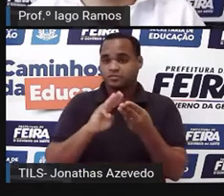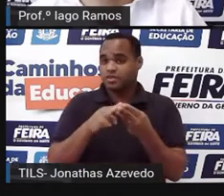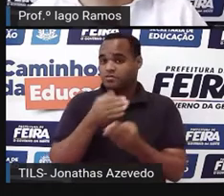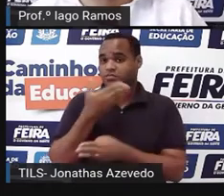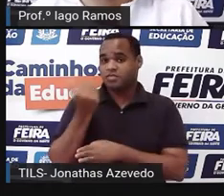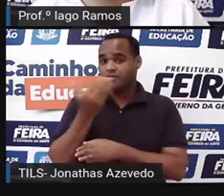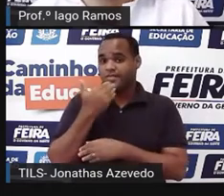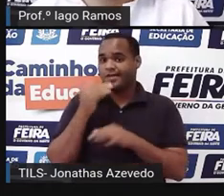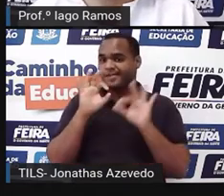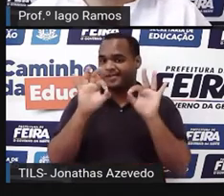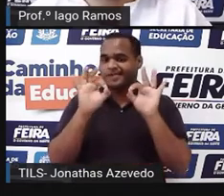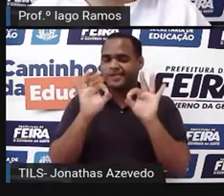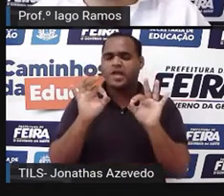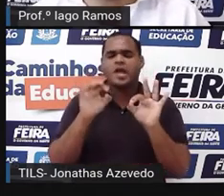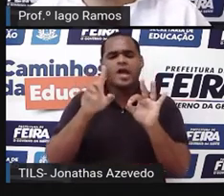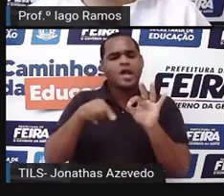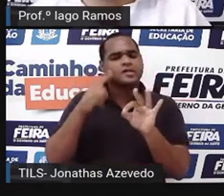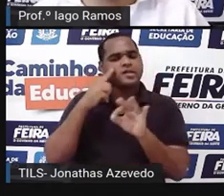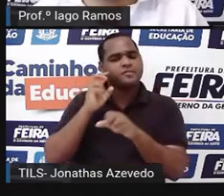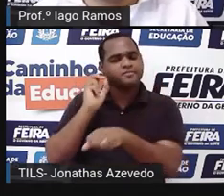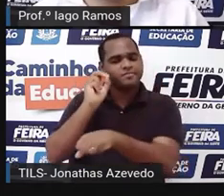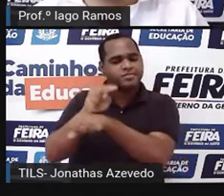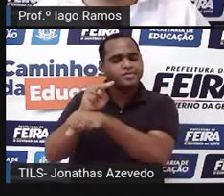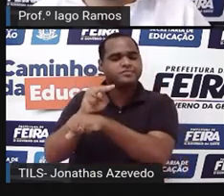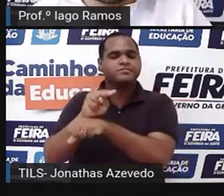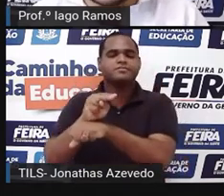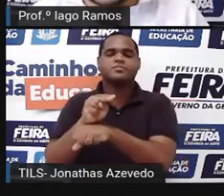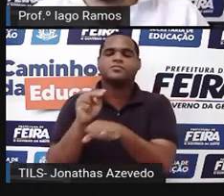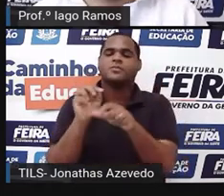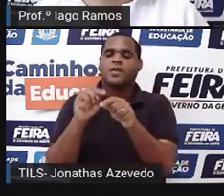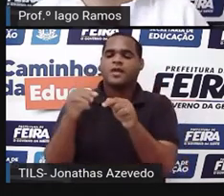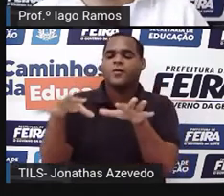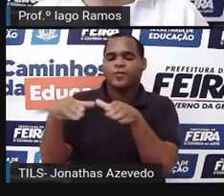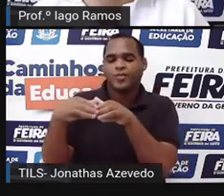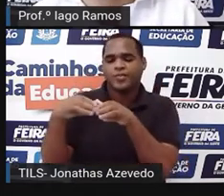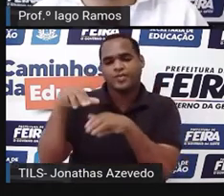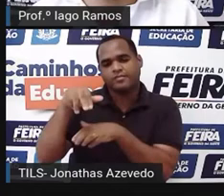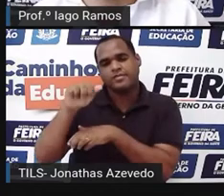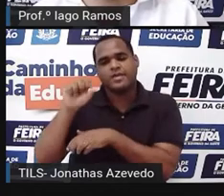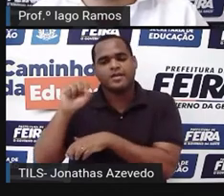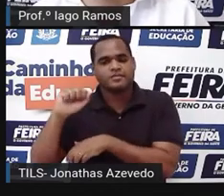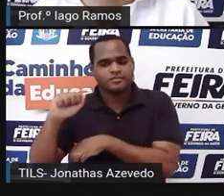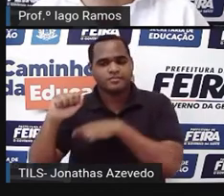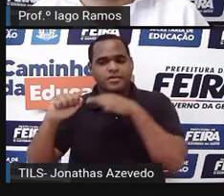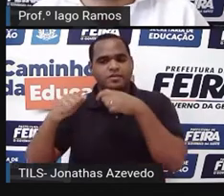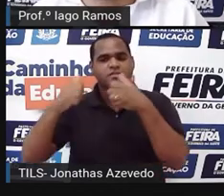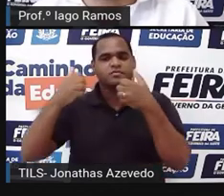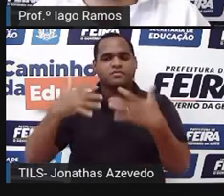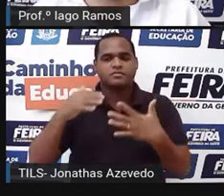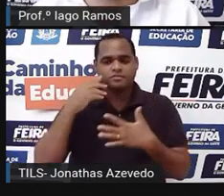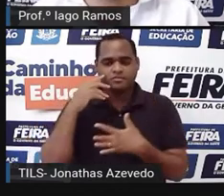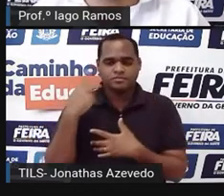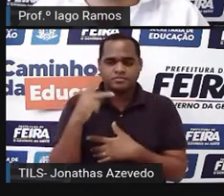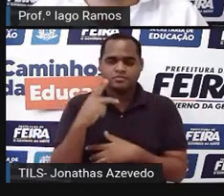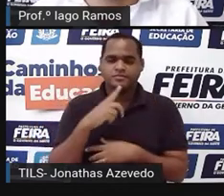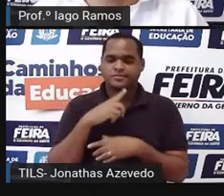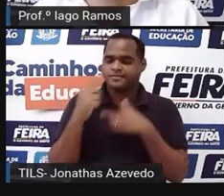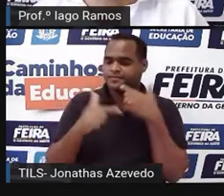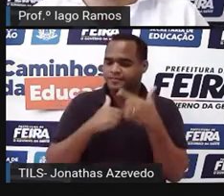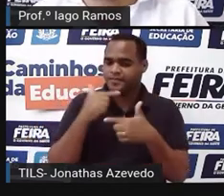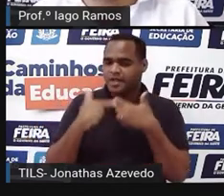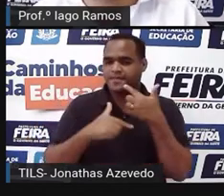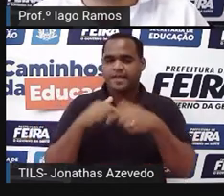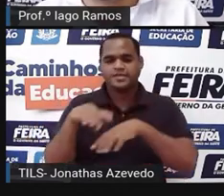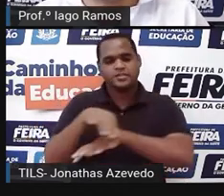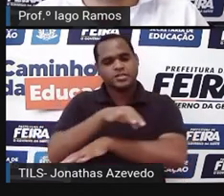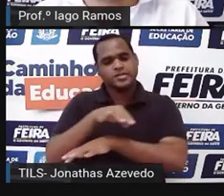bacana, ela ingressa na equipe da NASA, né, e lá ela trabalha com engenheiros,